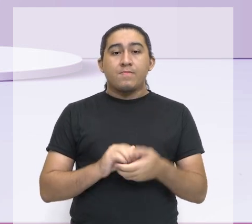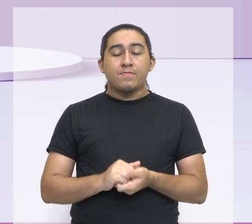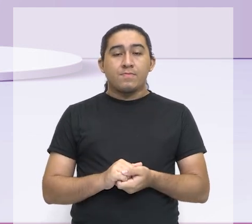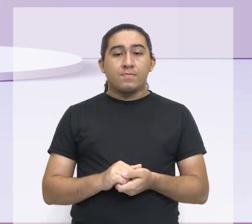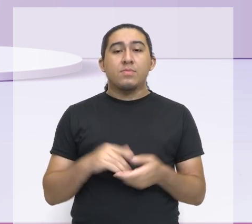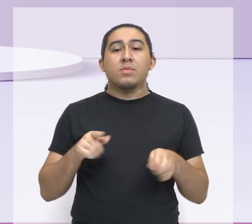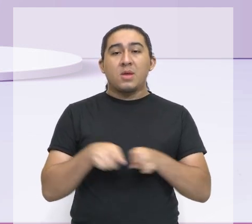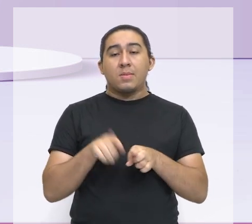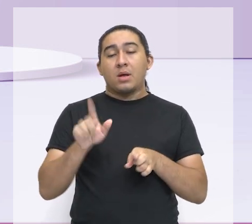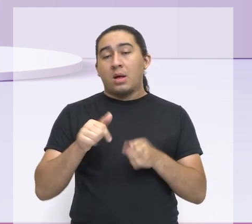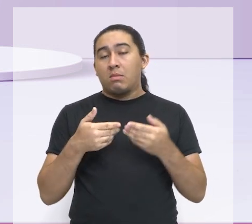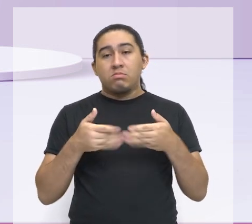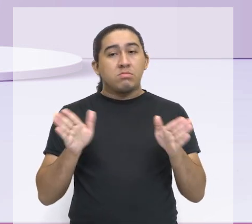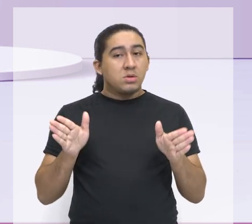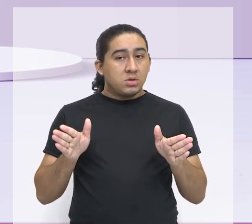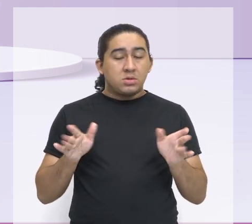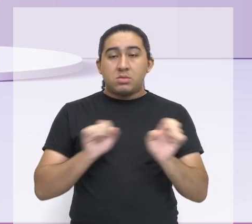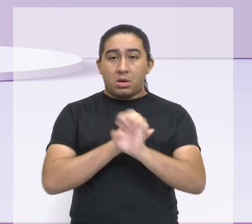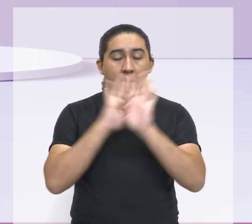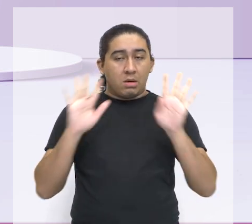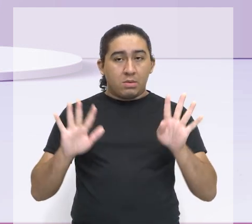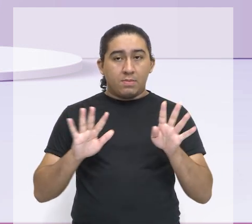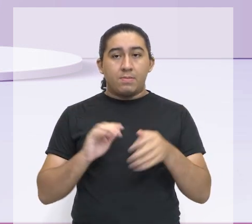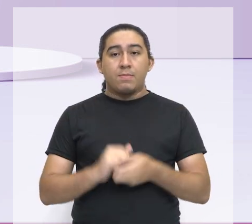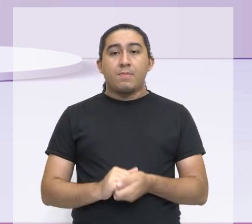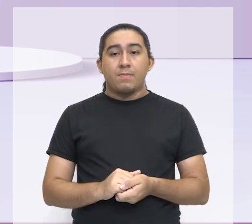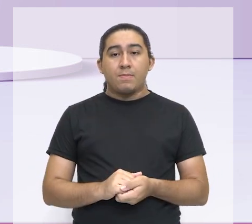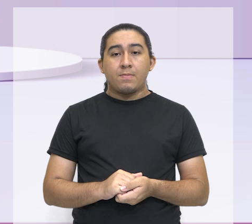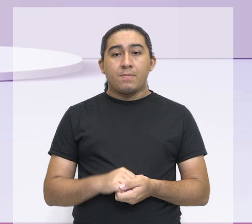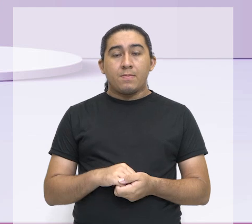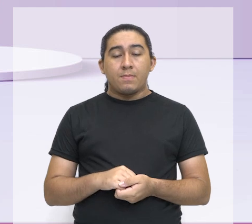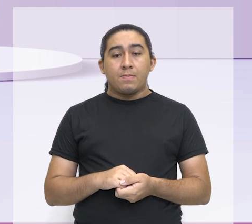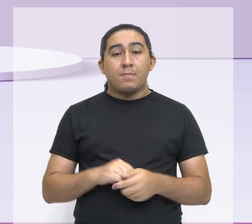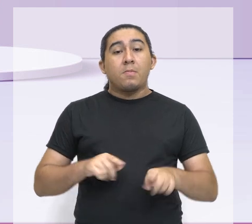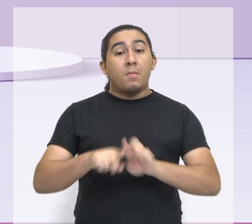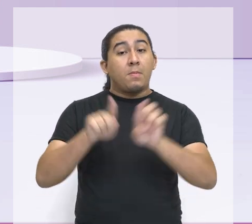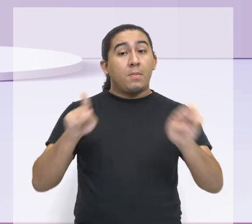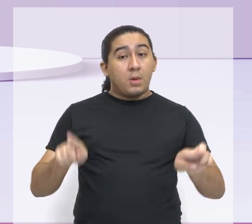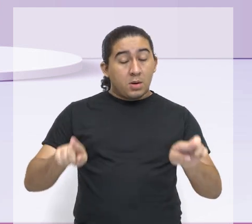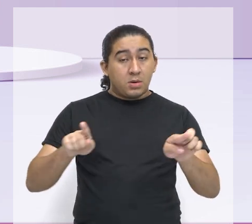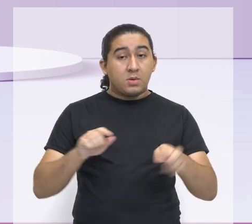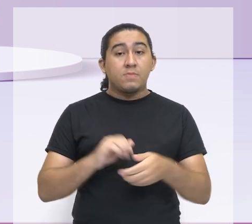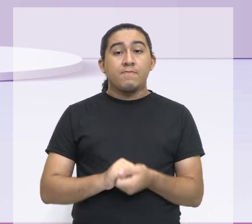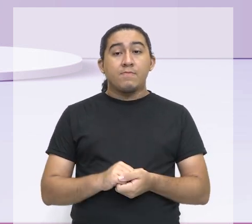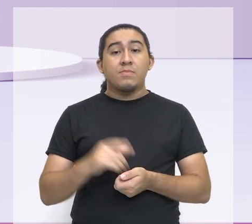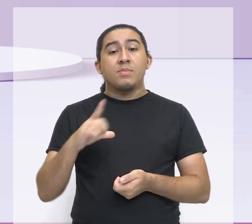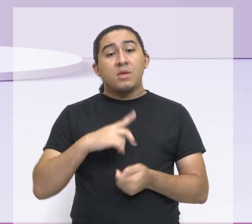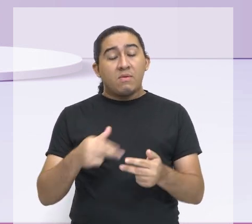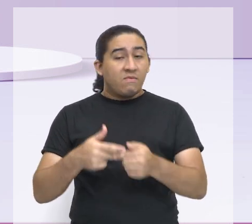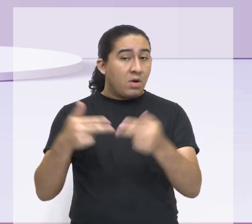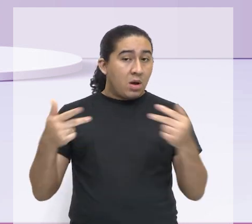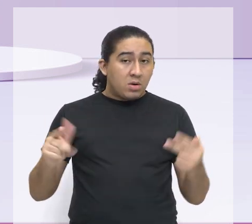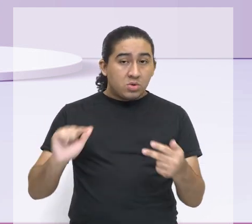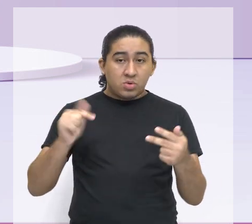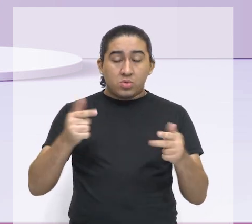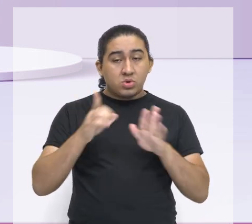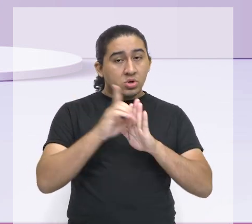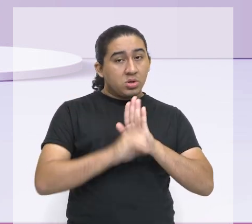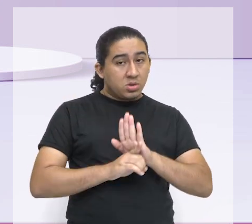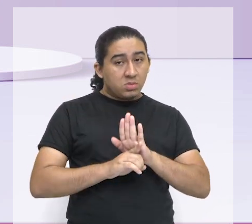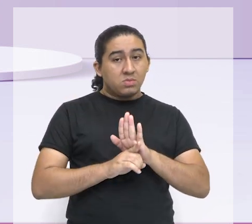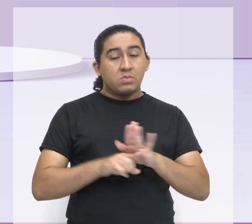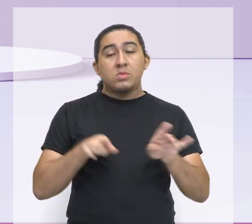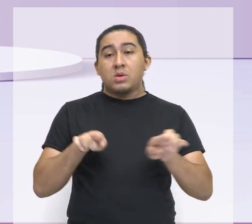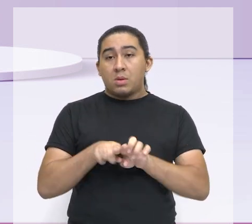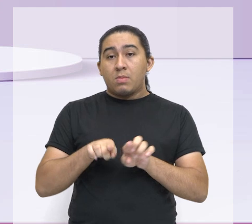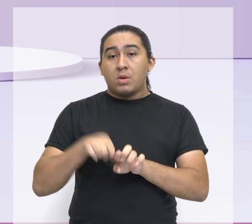eles são muito abrangentes, muito abrangentes. Mas existem muitos outros direitos ainda que a gente vai